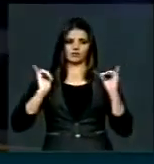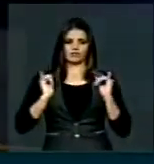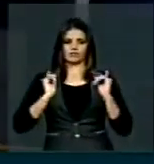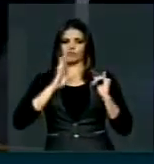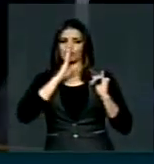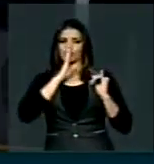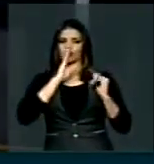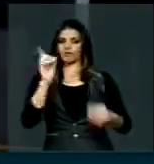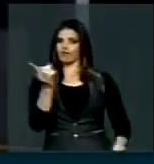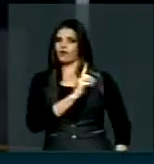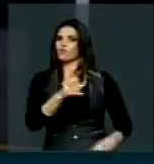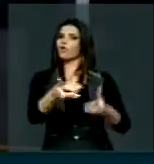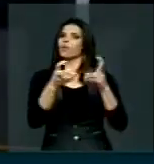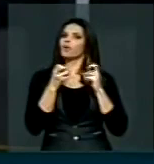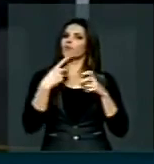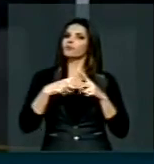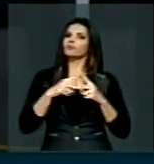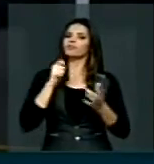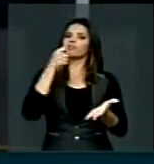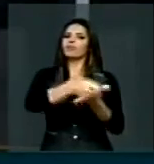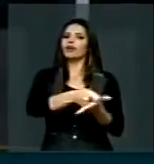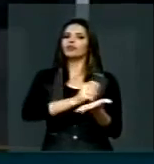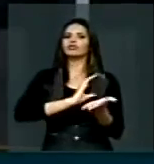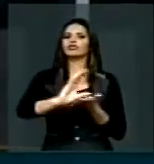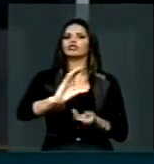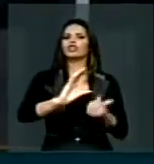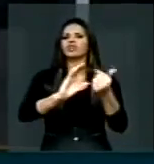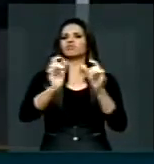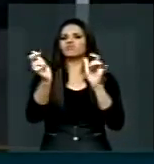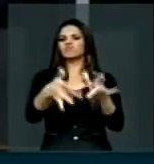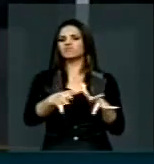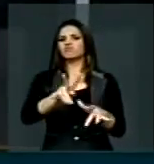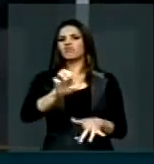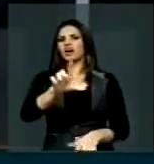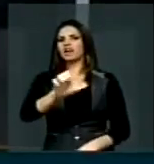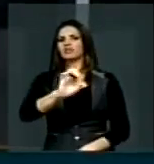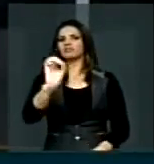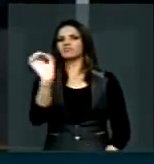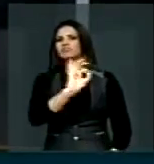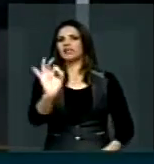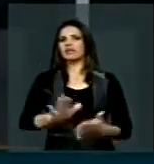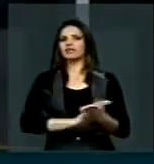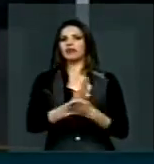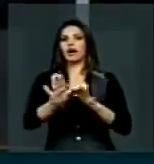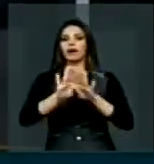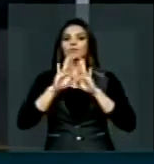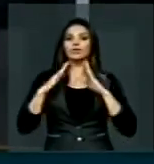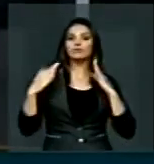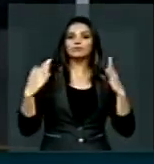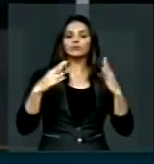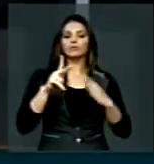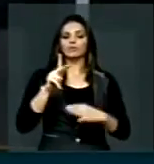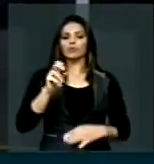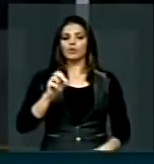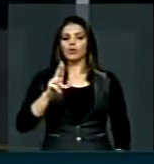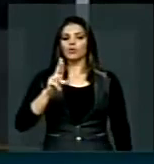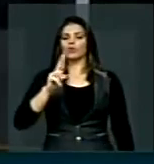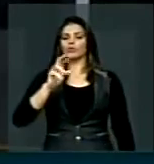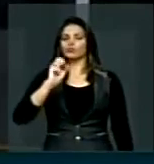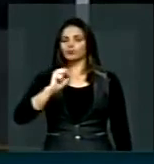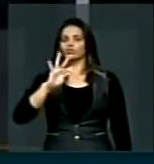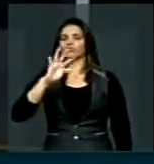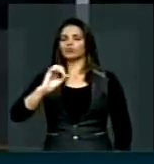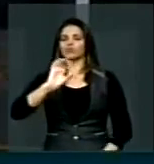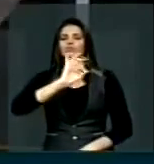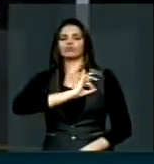vamos cobrar. Primeiro, indenização em dinheiro não vale nada, nós queremos a reabertura do posto da Polícia